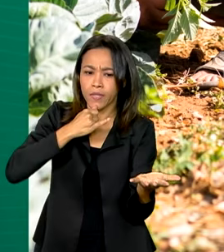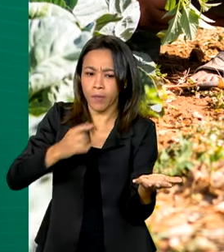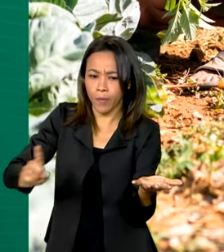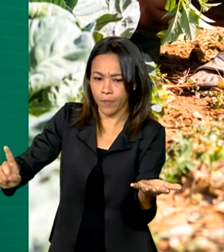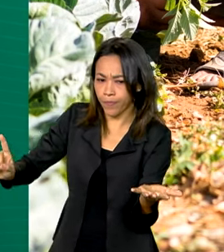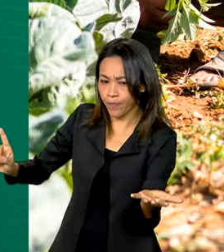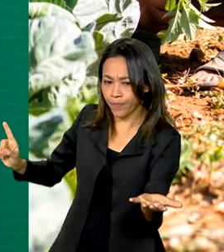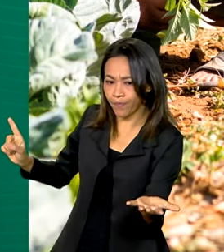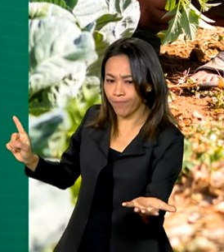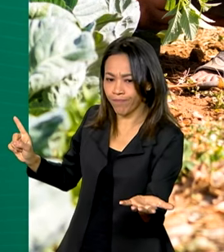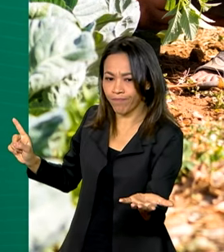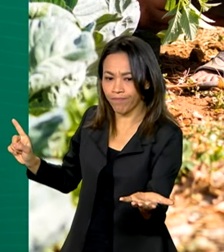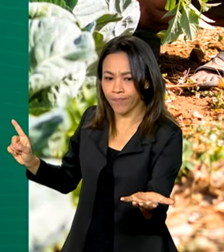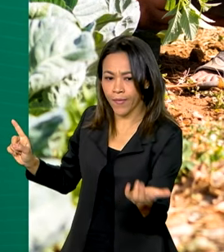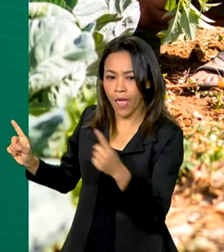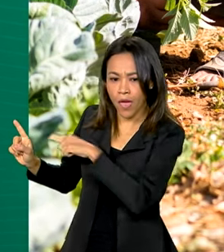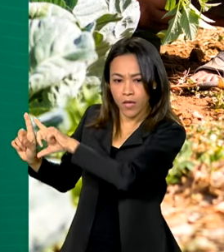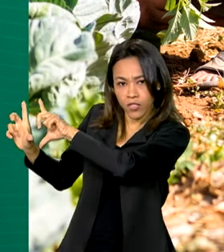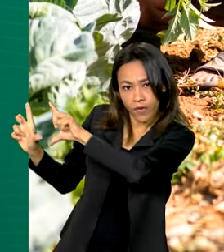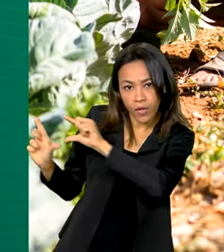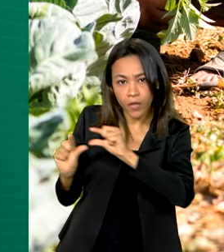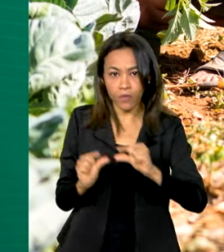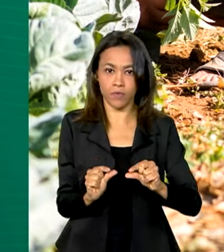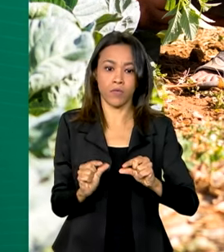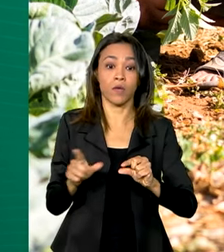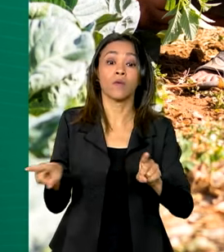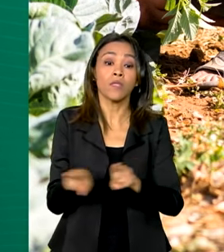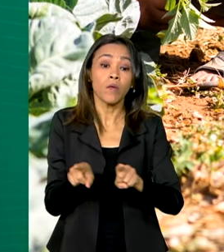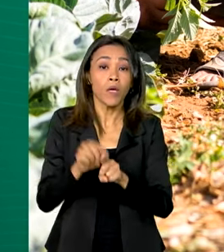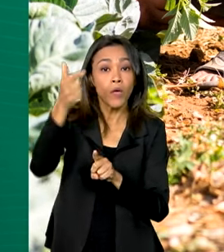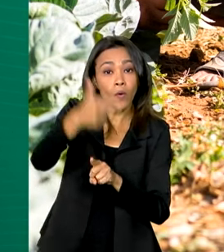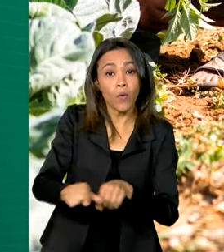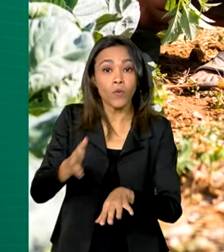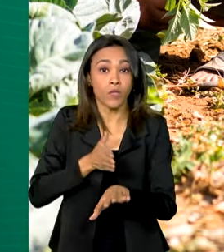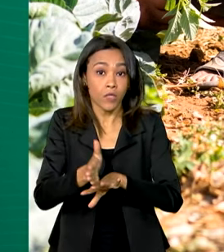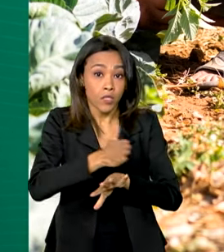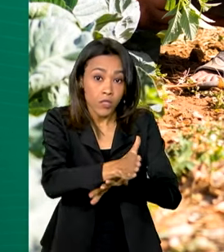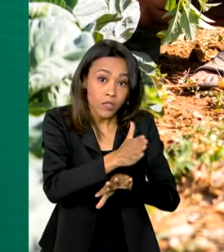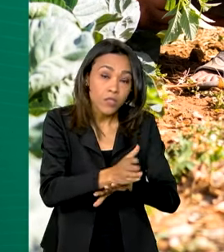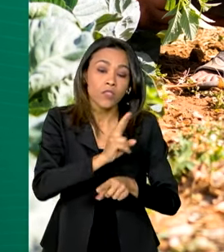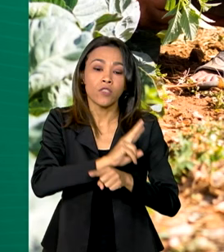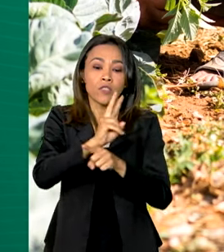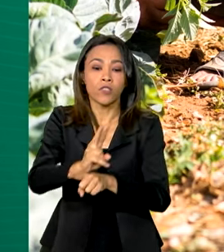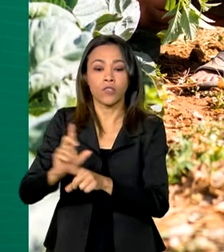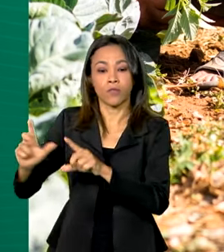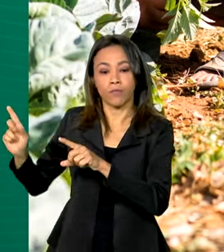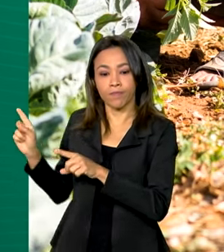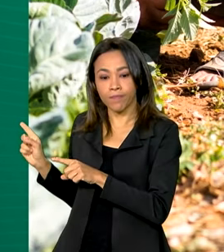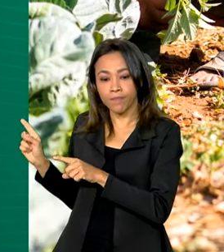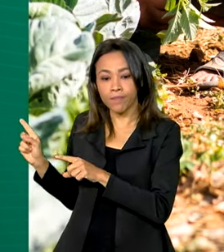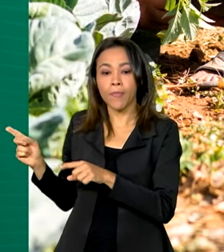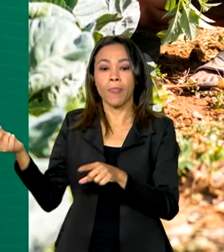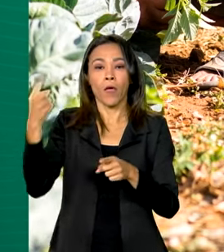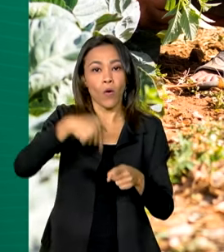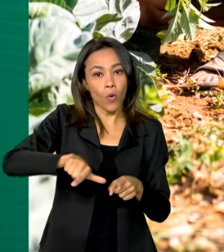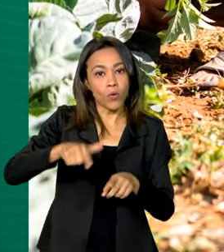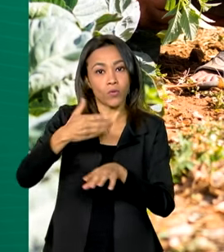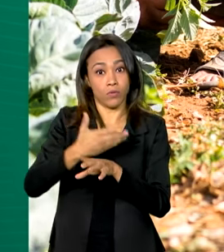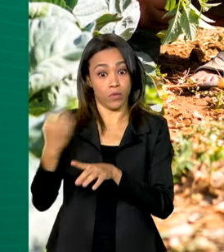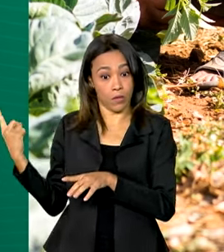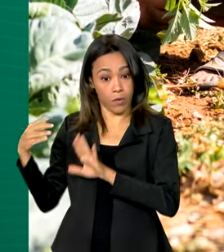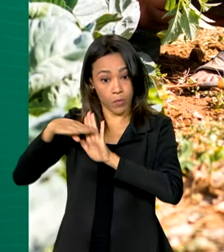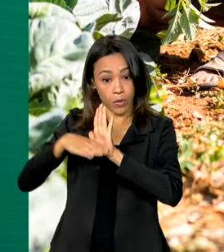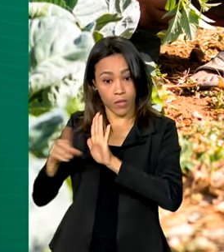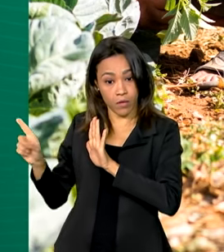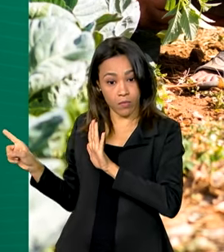babassu, jambu e castanha do Brasil. E linhas de investimento, como o PRONAF Floresta, PRONAF Semiárido, o